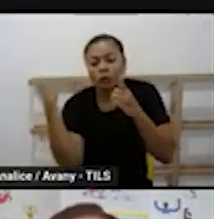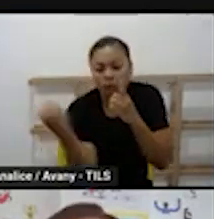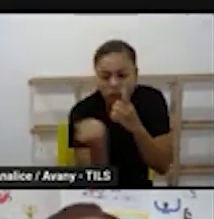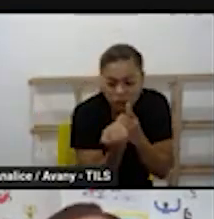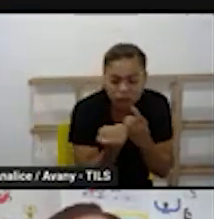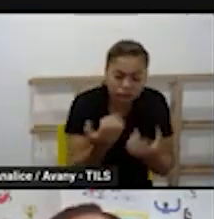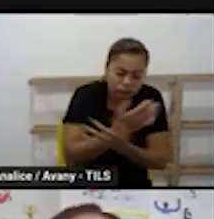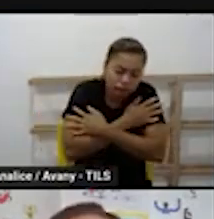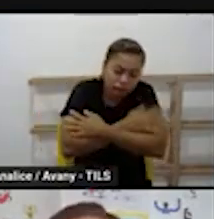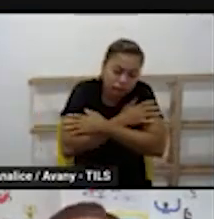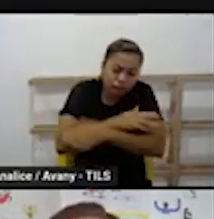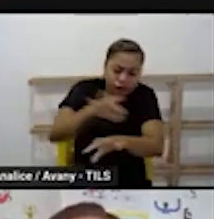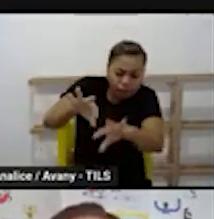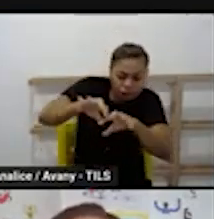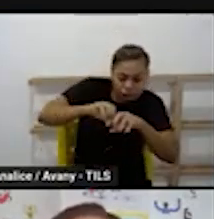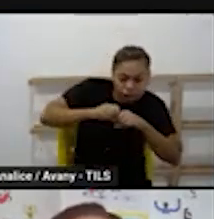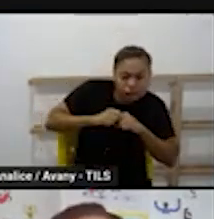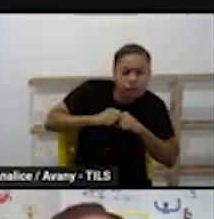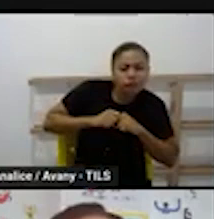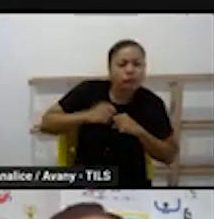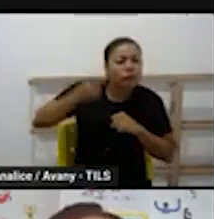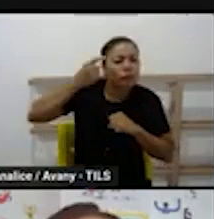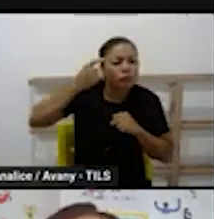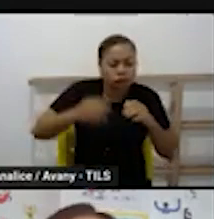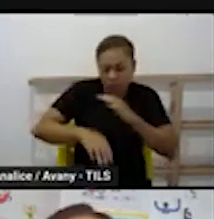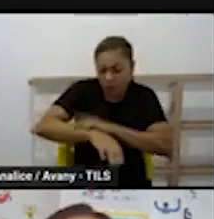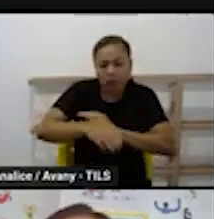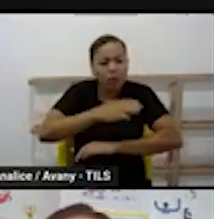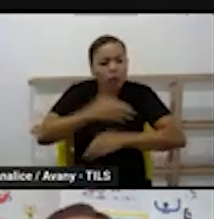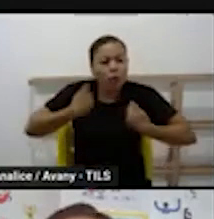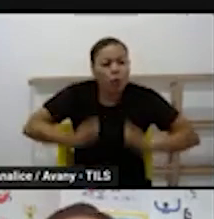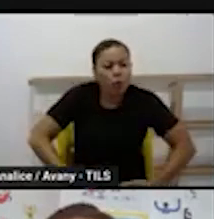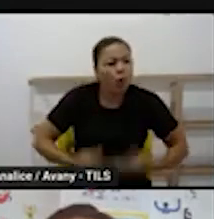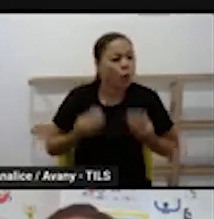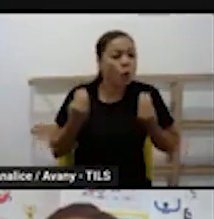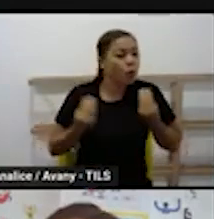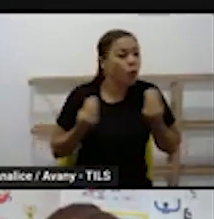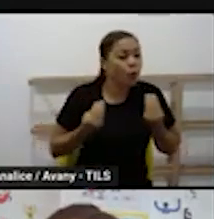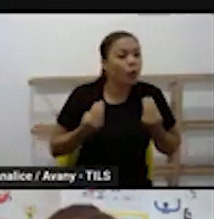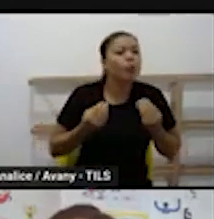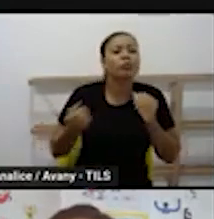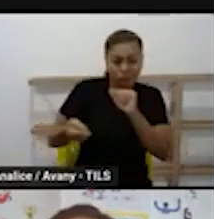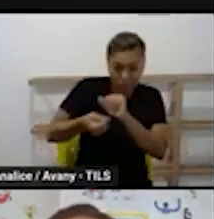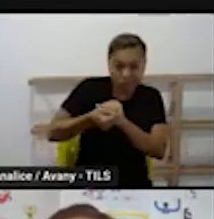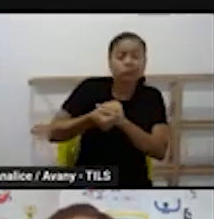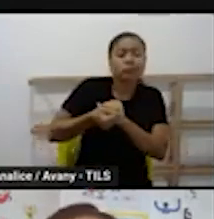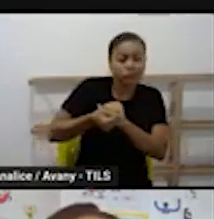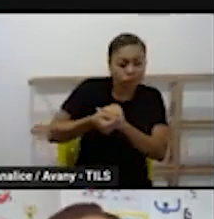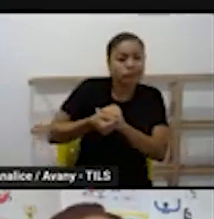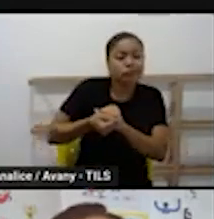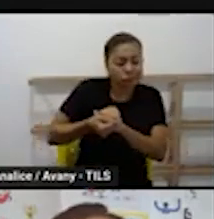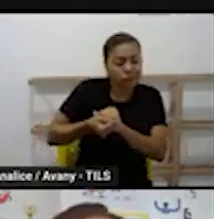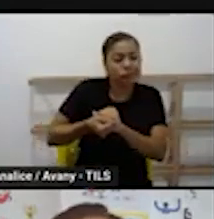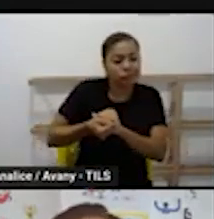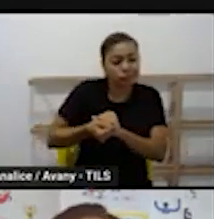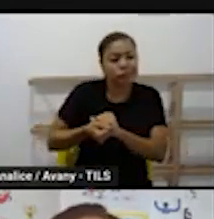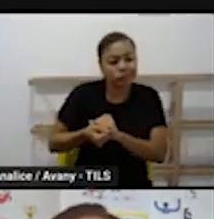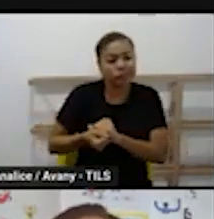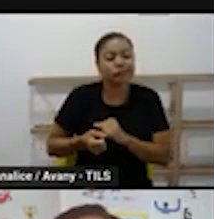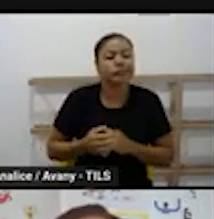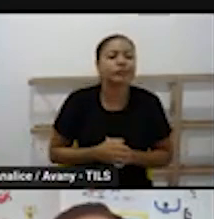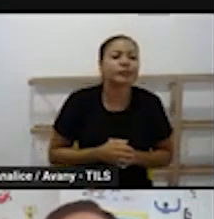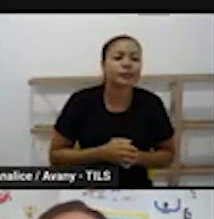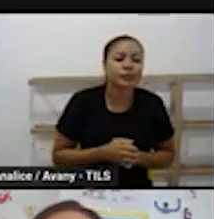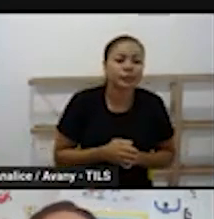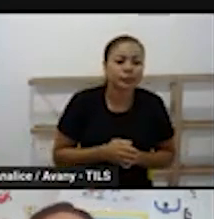na afetiva, na motora. Então, todas as dimensões vão estar juntas também quando a gente distribuir essa rotina.